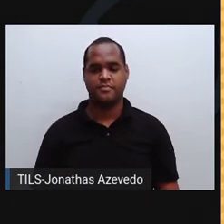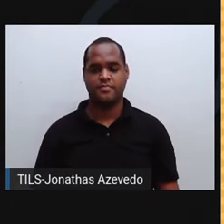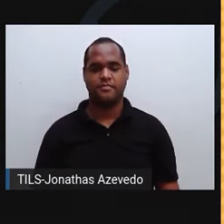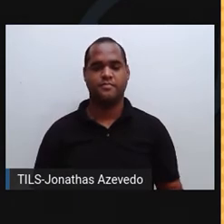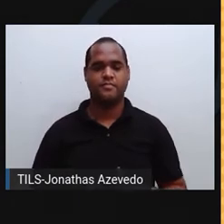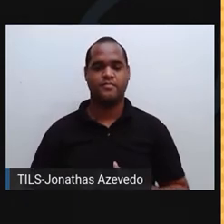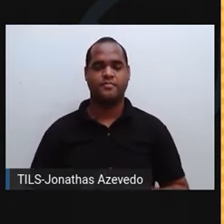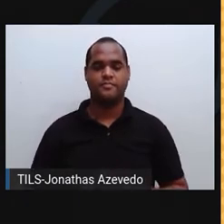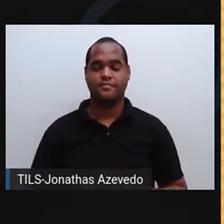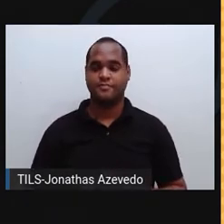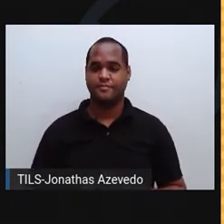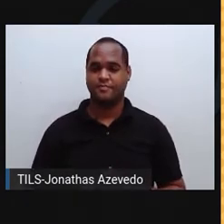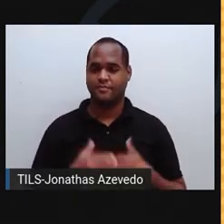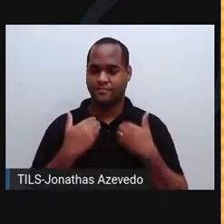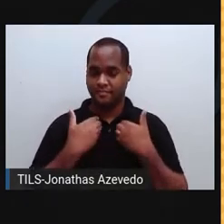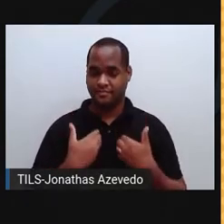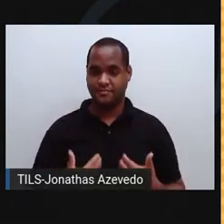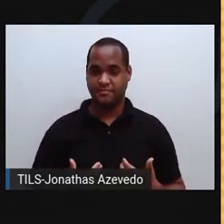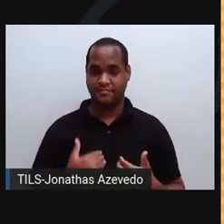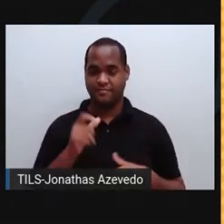O corpo humano